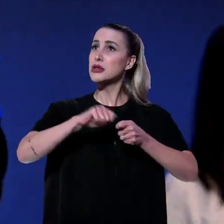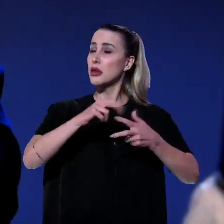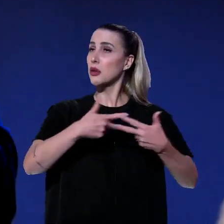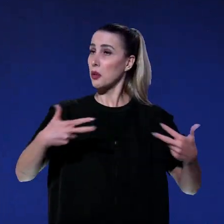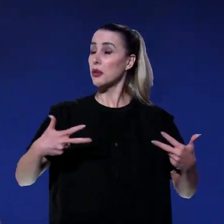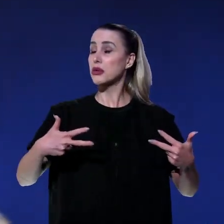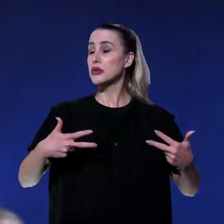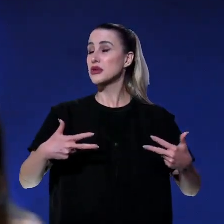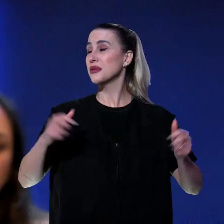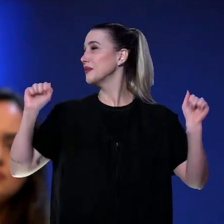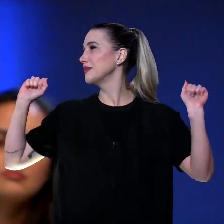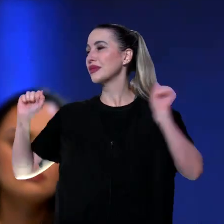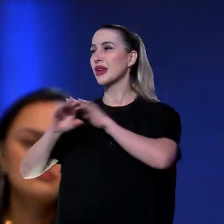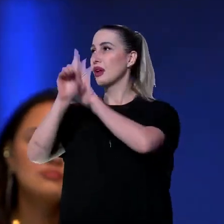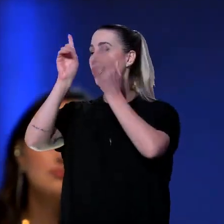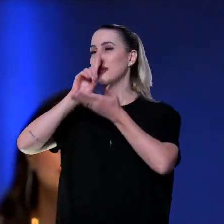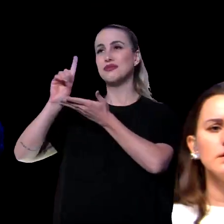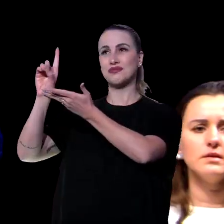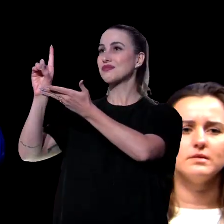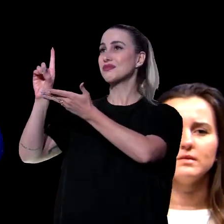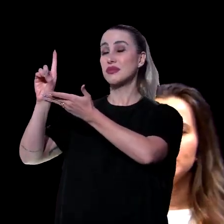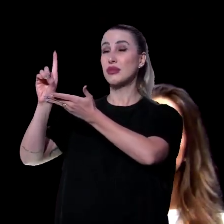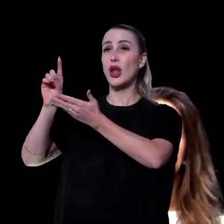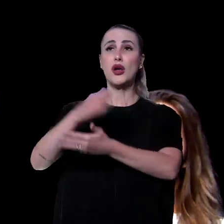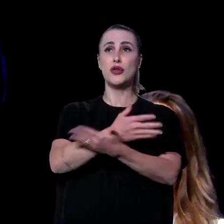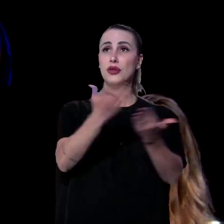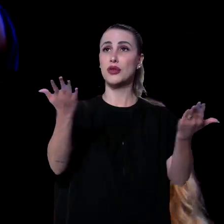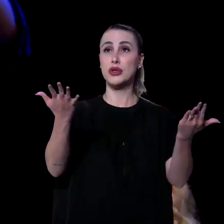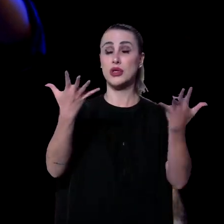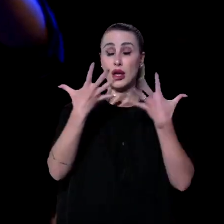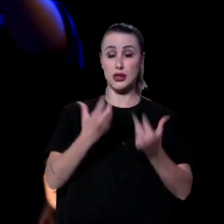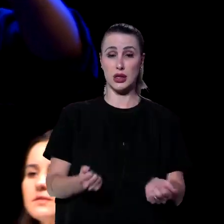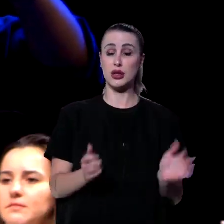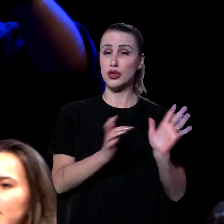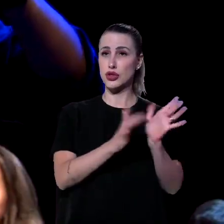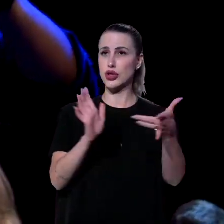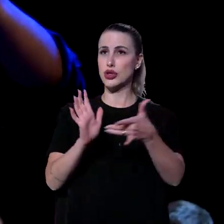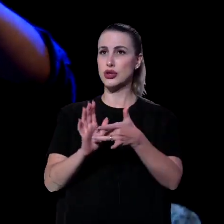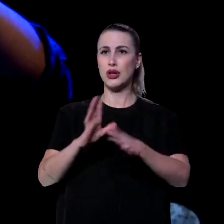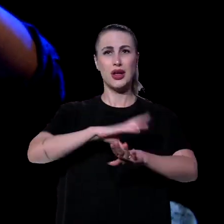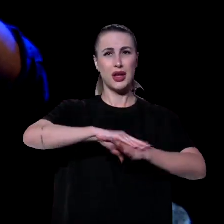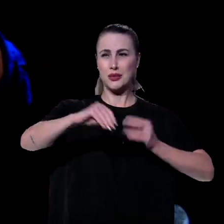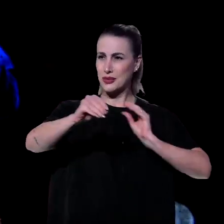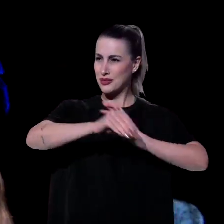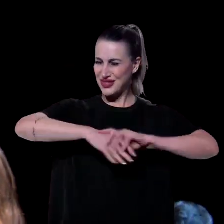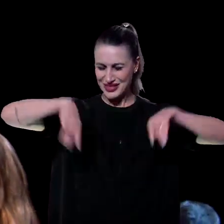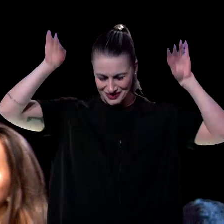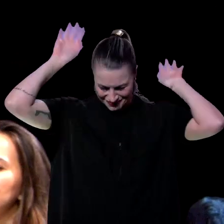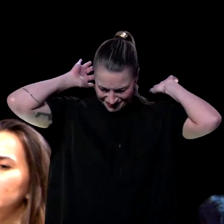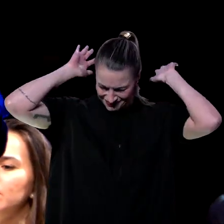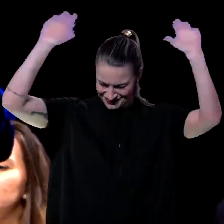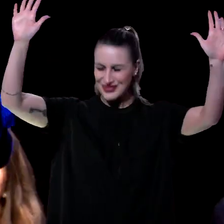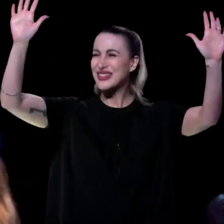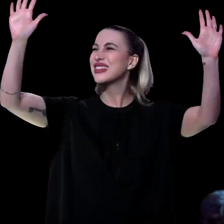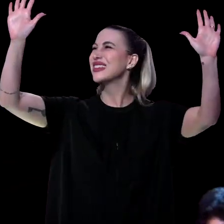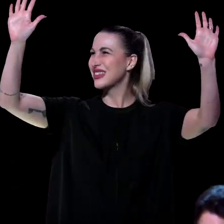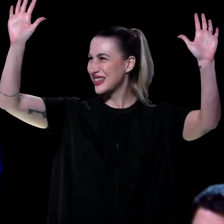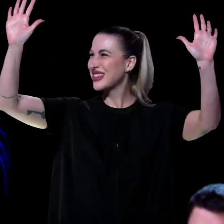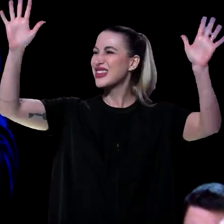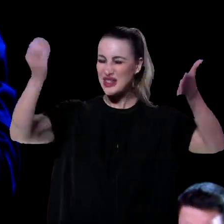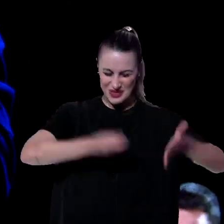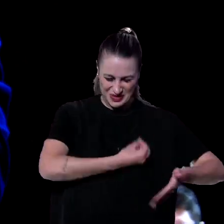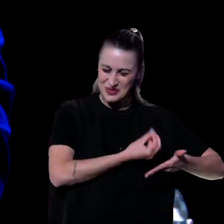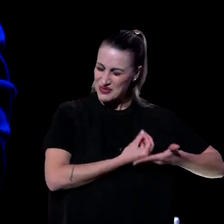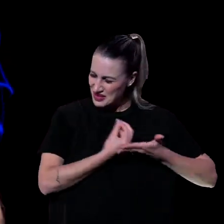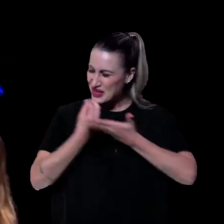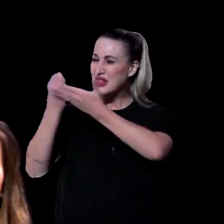Você que está entregando a sua vida para Jesus. Levante sua mão assim. As duas mãos para o céu. Como sinal de entrega mesmo. Vai lá. Não tenha vergonha. Levante